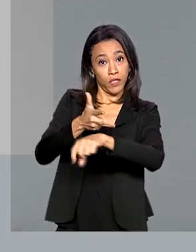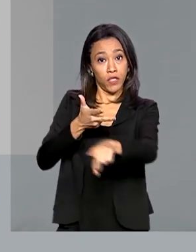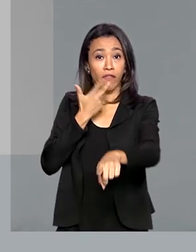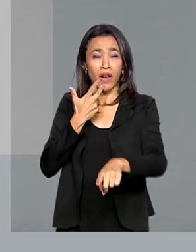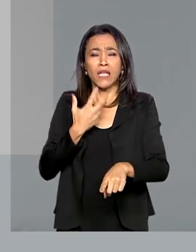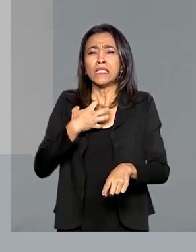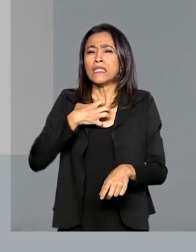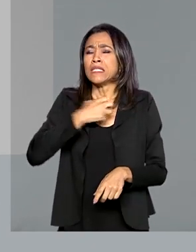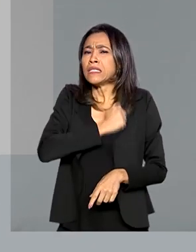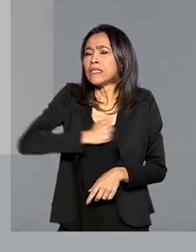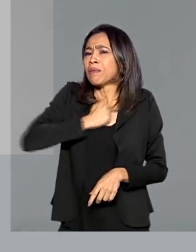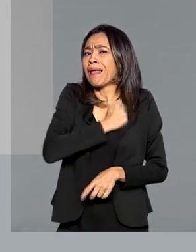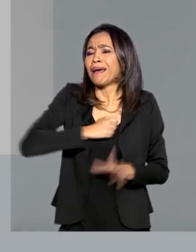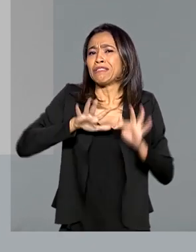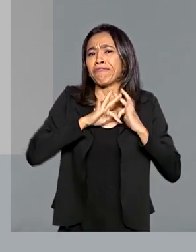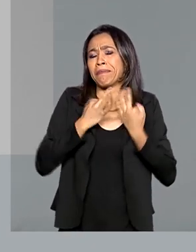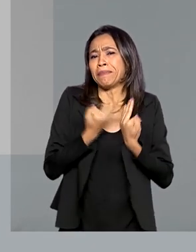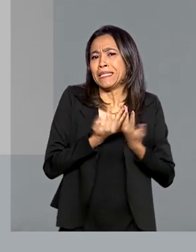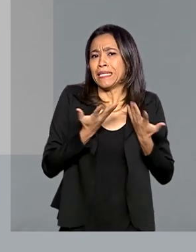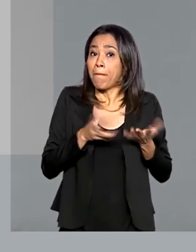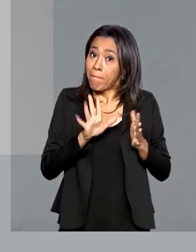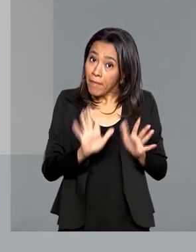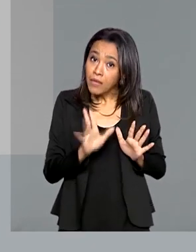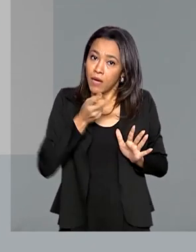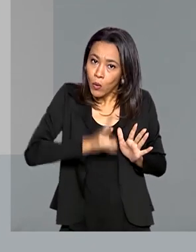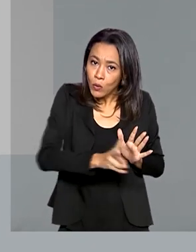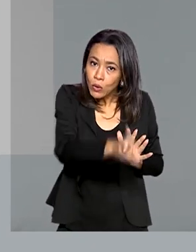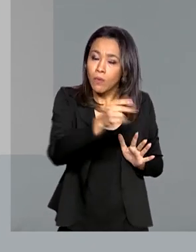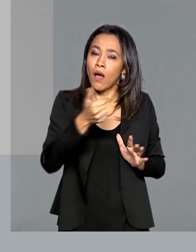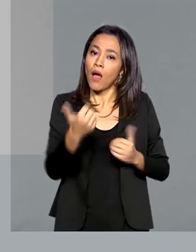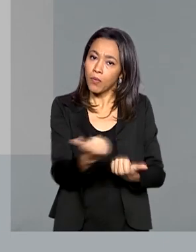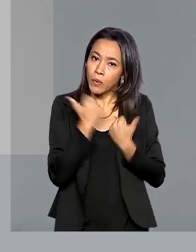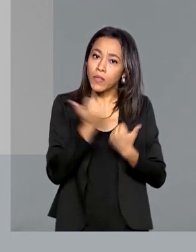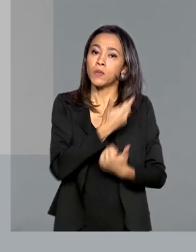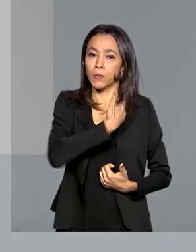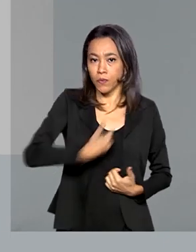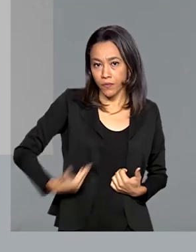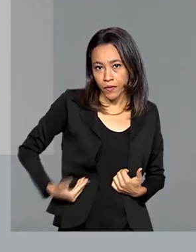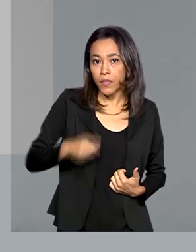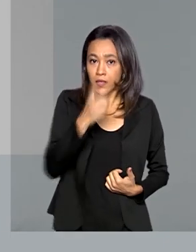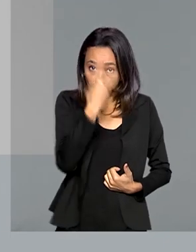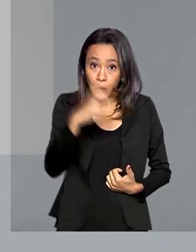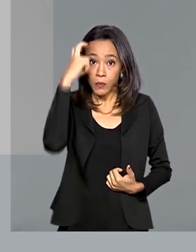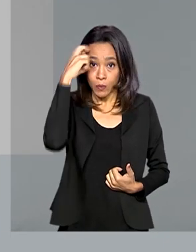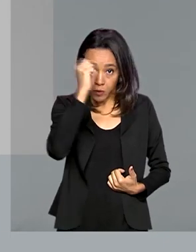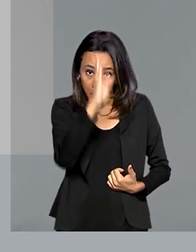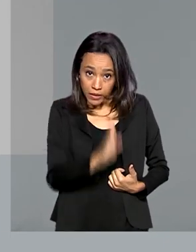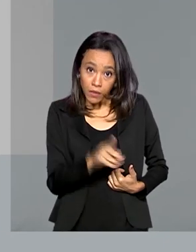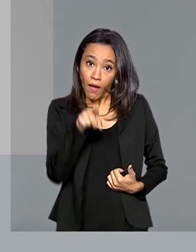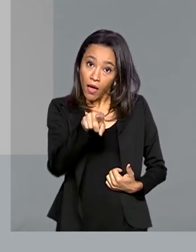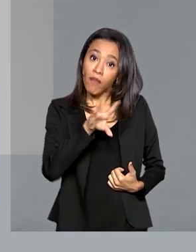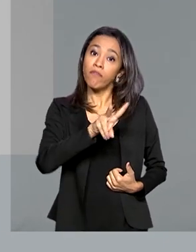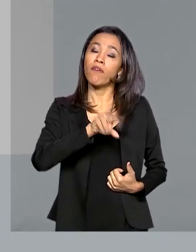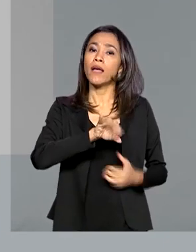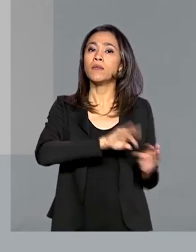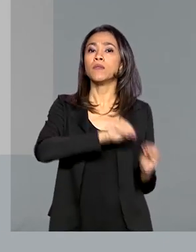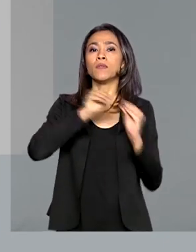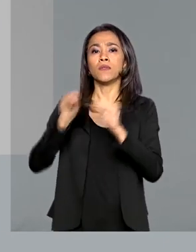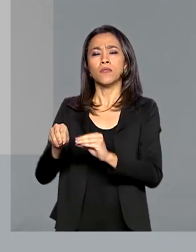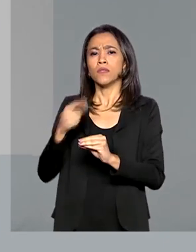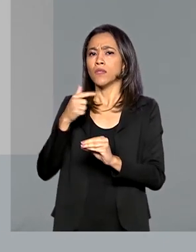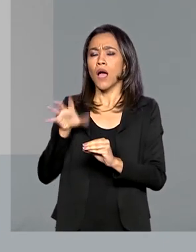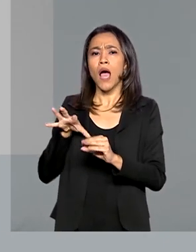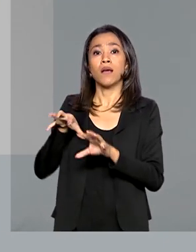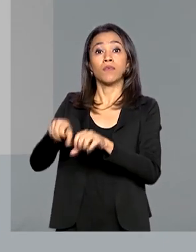atriz sente falta da família, mas para que ela possa continuar contribuindo com o governo e a cultura brasileira, assumirá em alguns dias